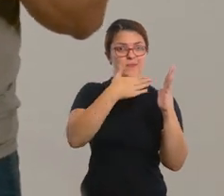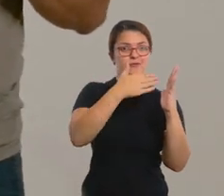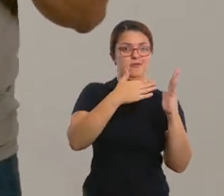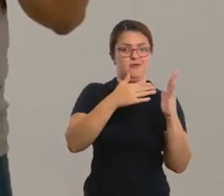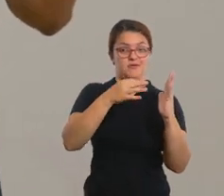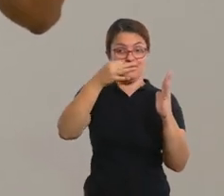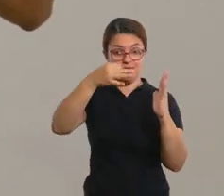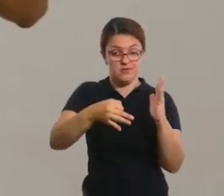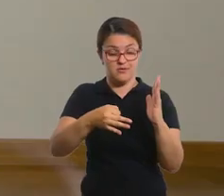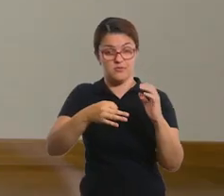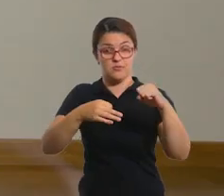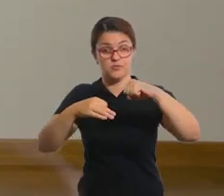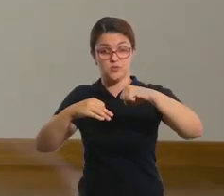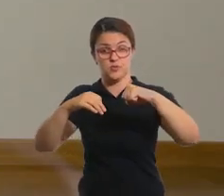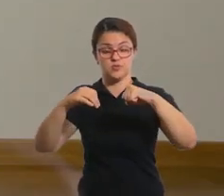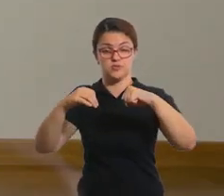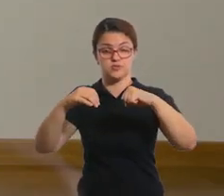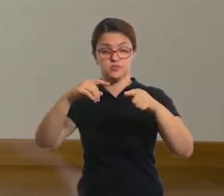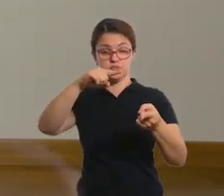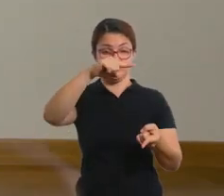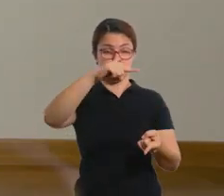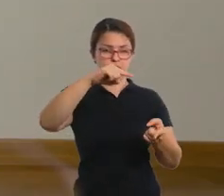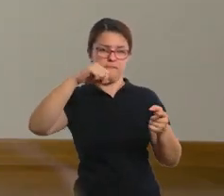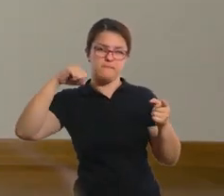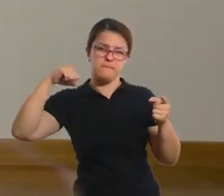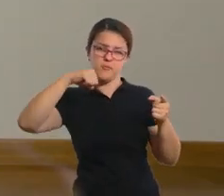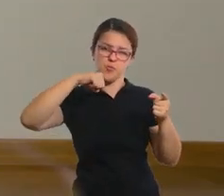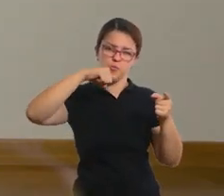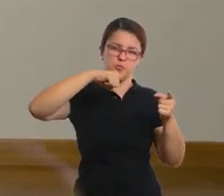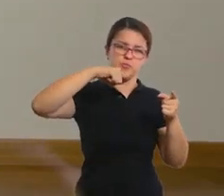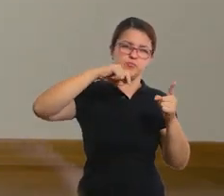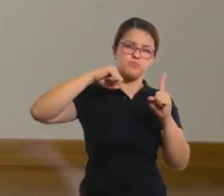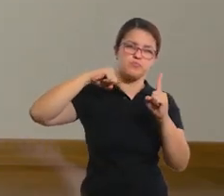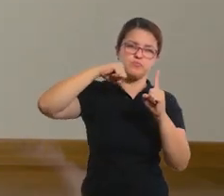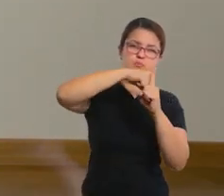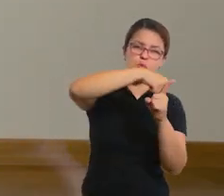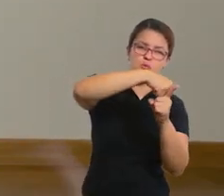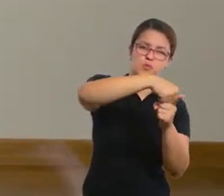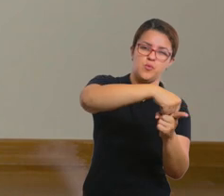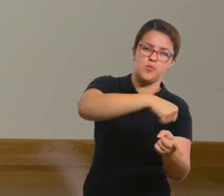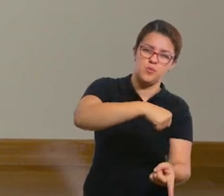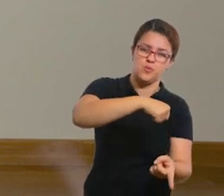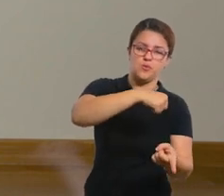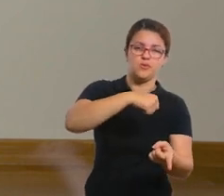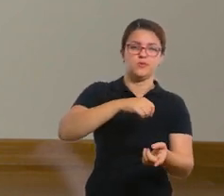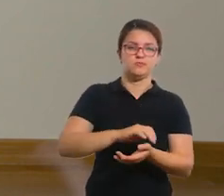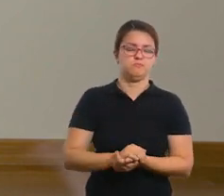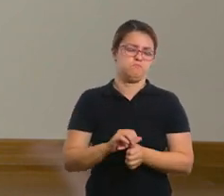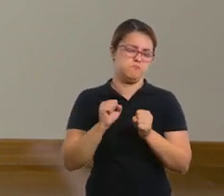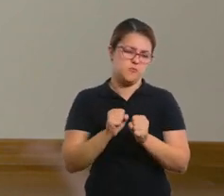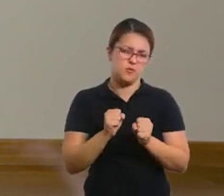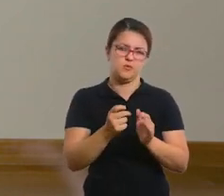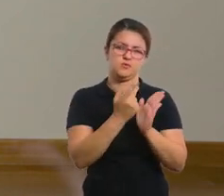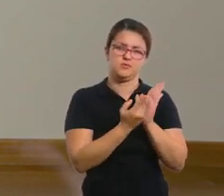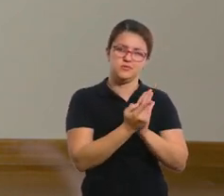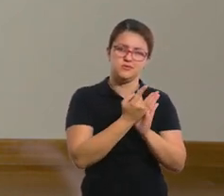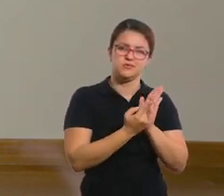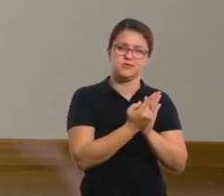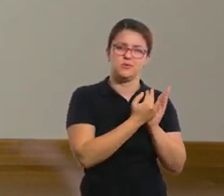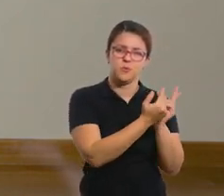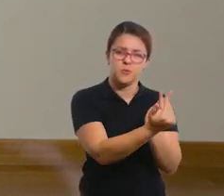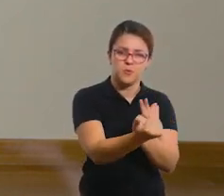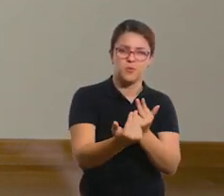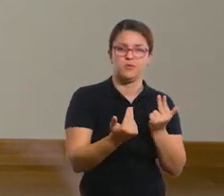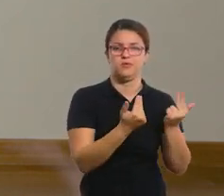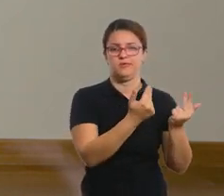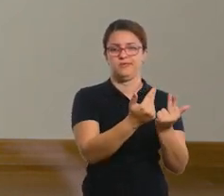derrubar a garrafa certa, ok? Você pode usar várias garrafas no espaço, colocar, repetir os desenhos para